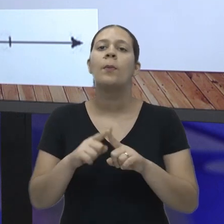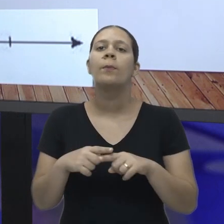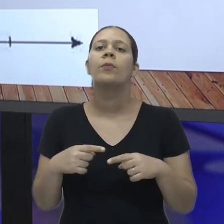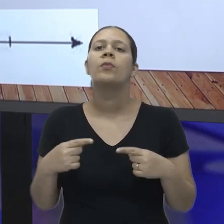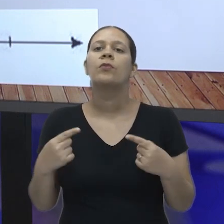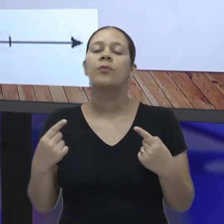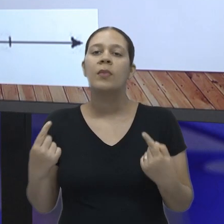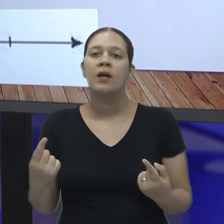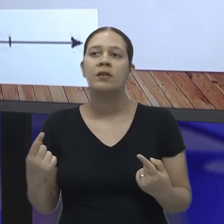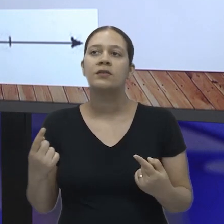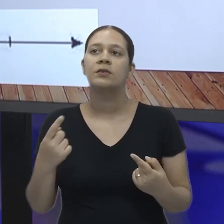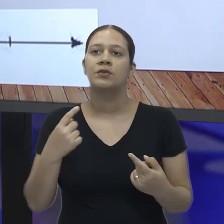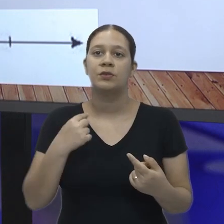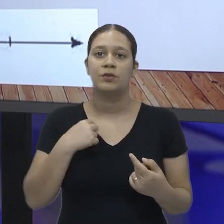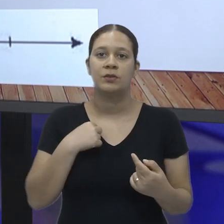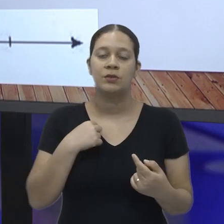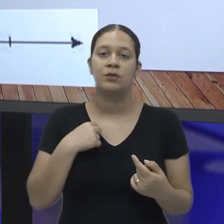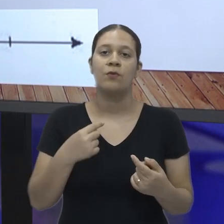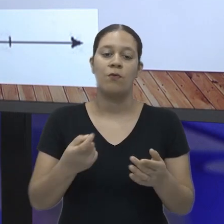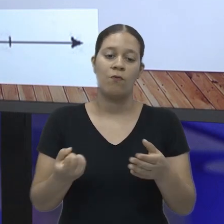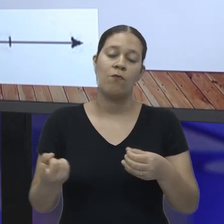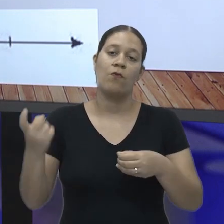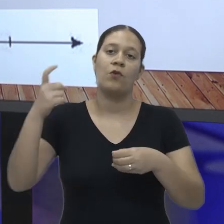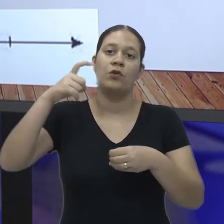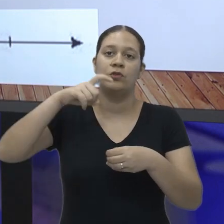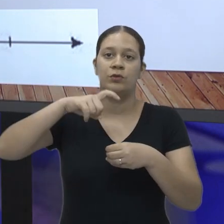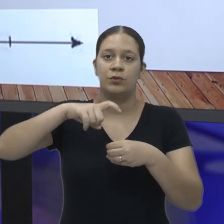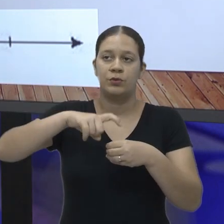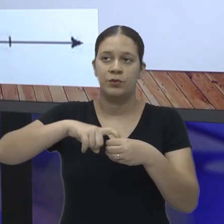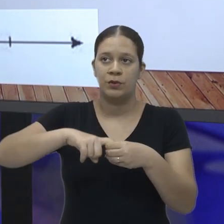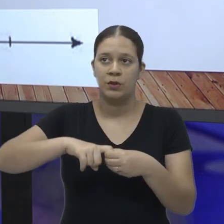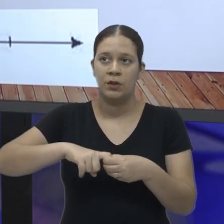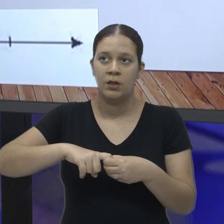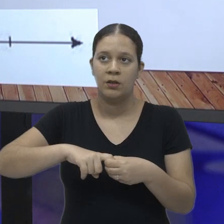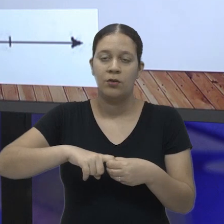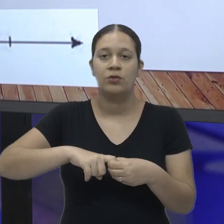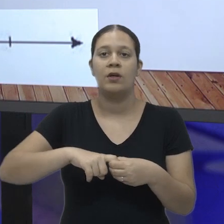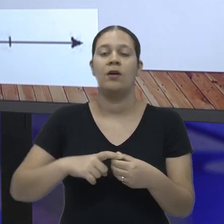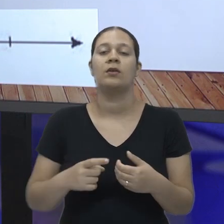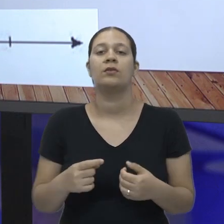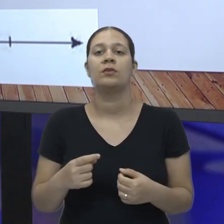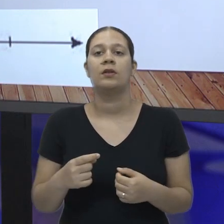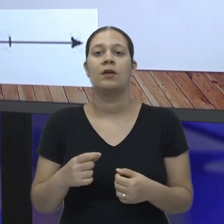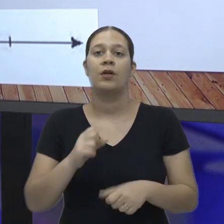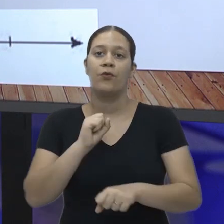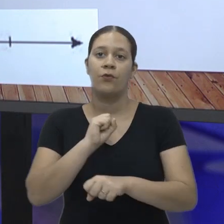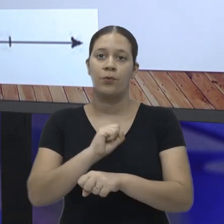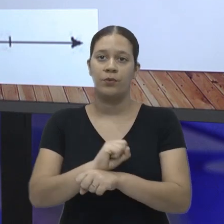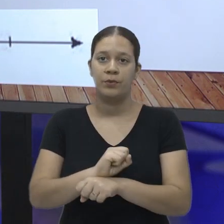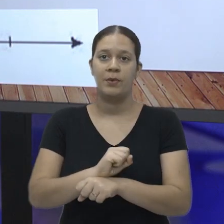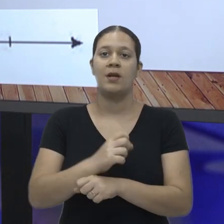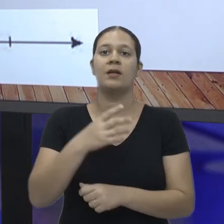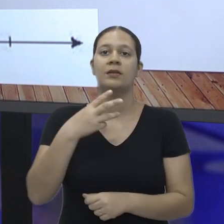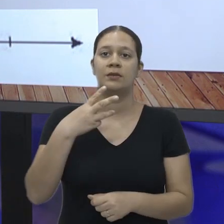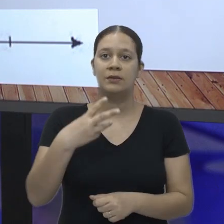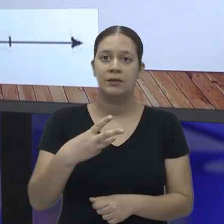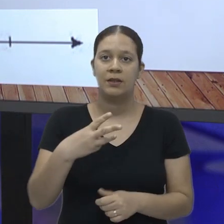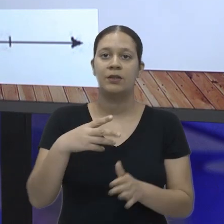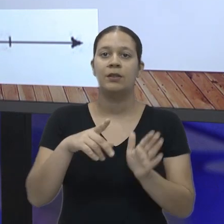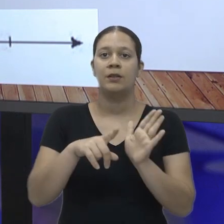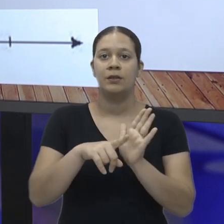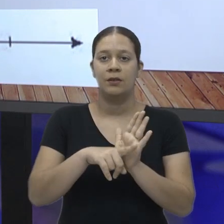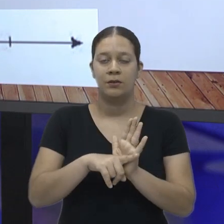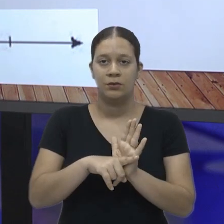número 1. Mas depois eu tenho que voltar a 4 intervalos. Então, voltando 4 intervalos, eu vou parar